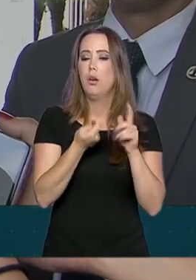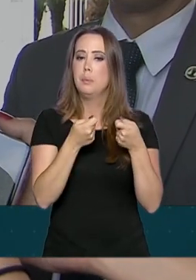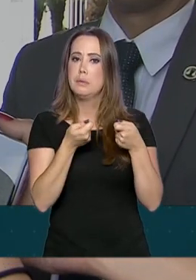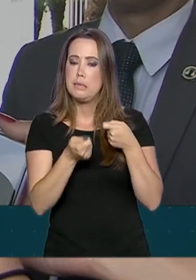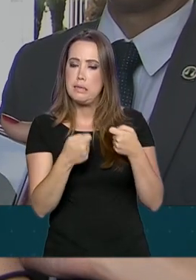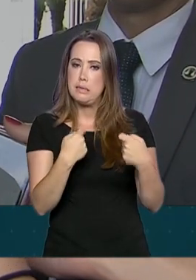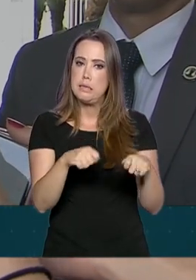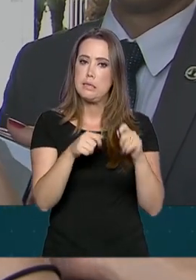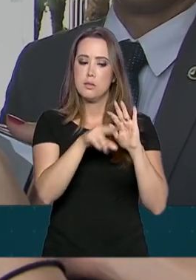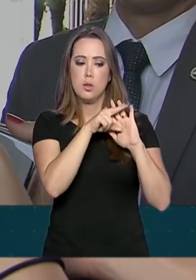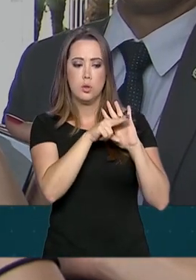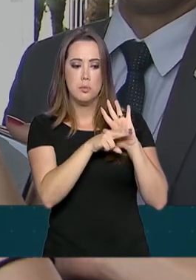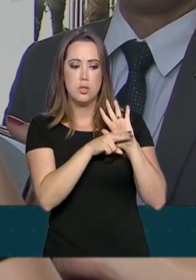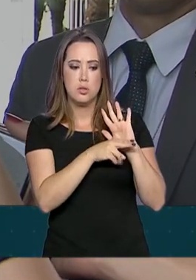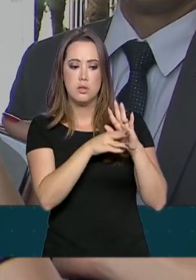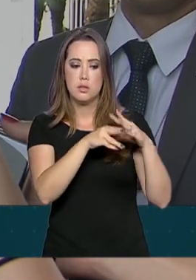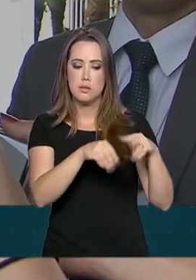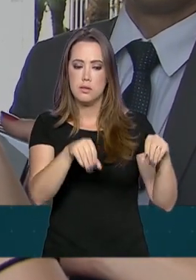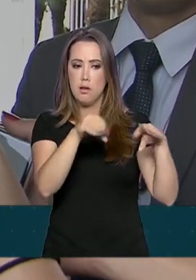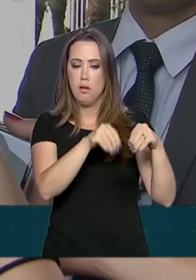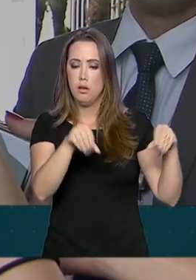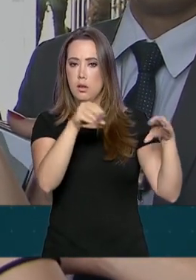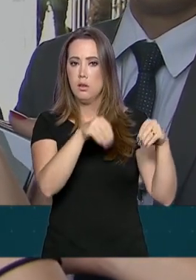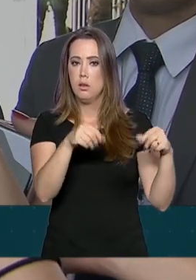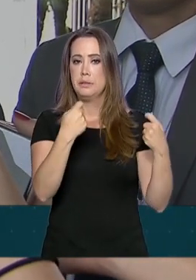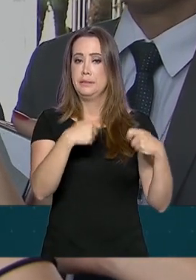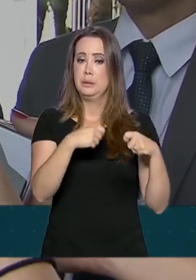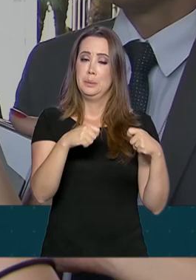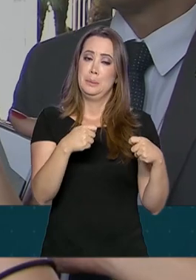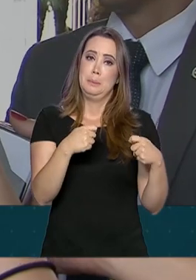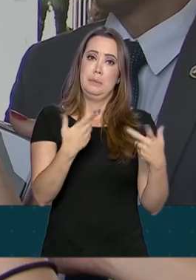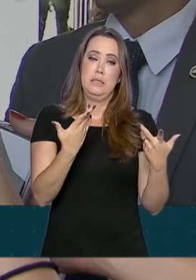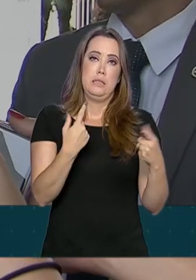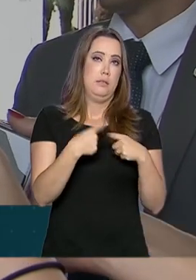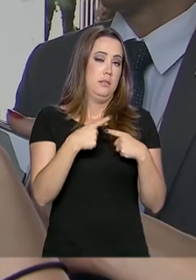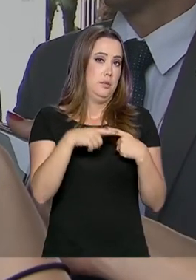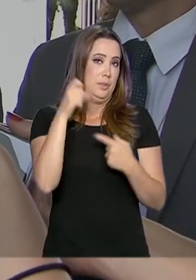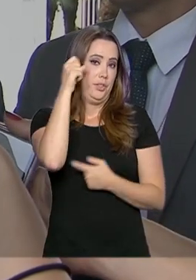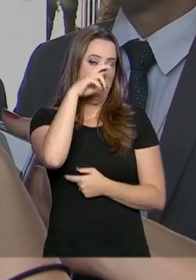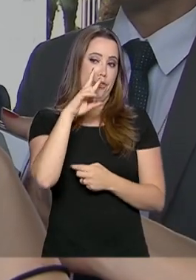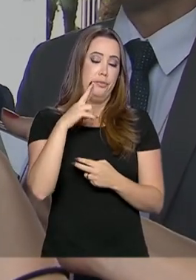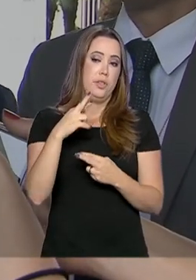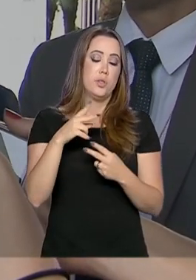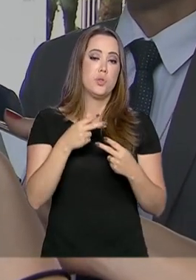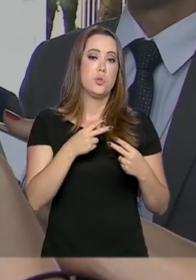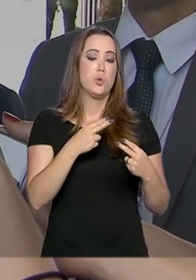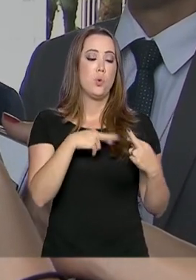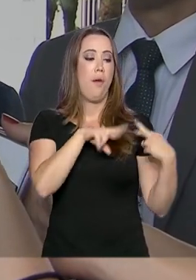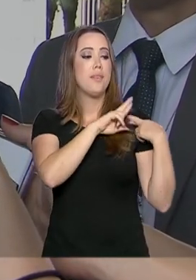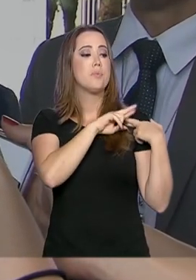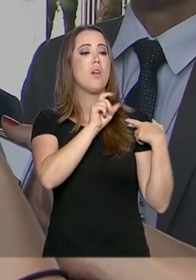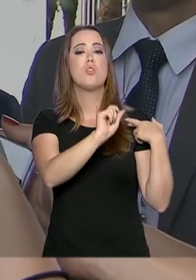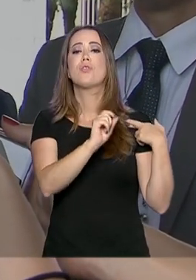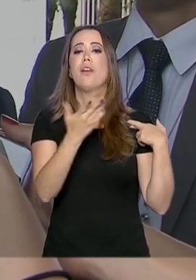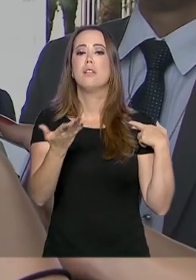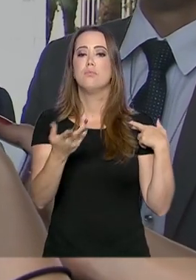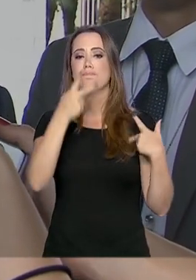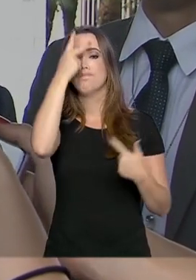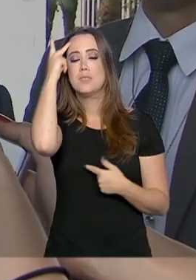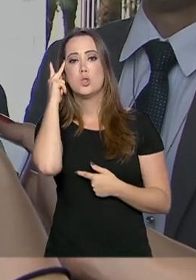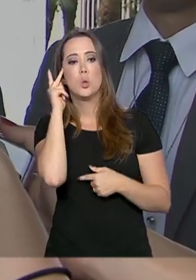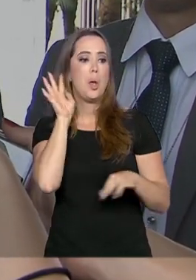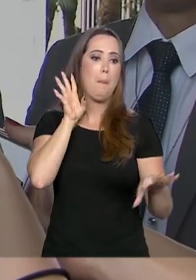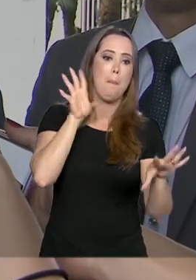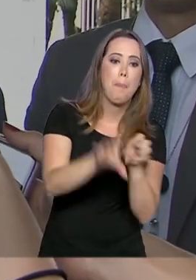da regularização fundiária, que hoje você tem extrema dificuldade em responsabilizar, porque tem muita área que está invadida, tem